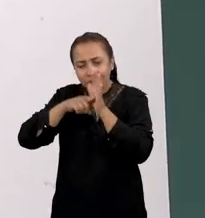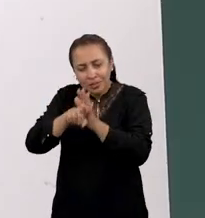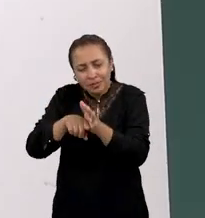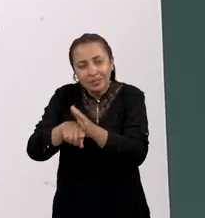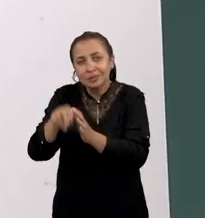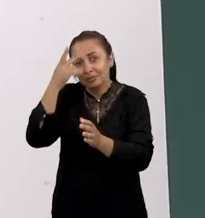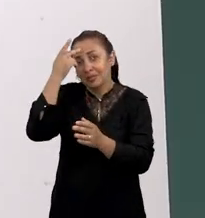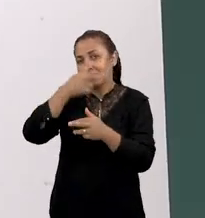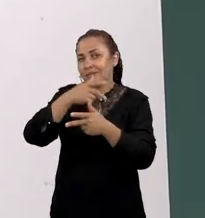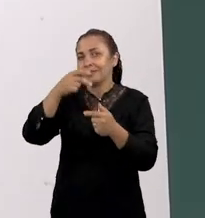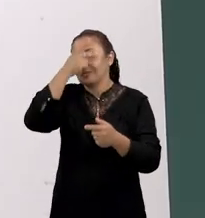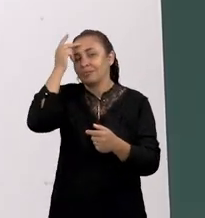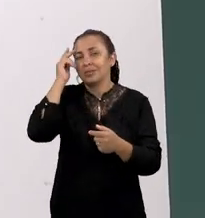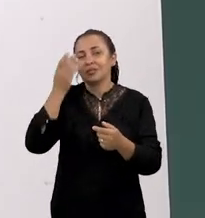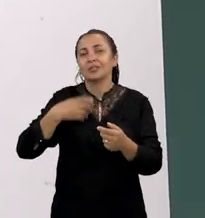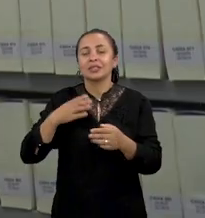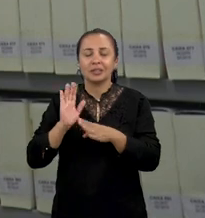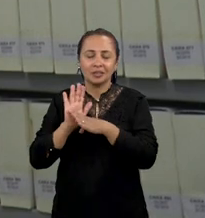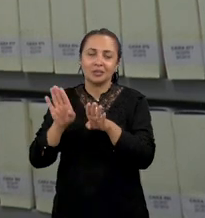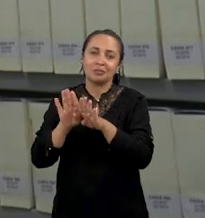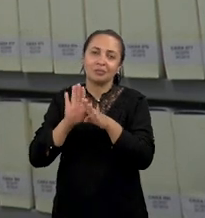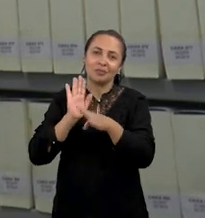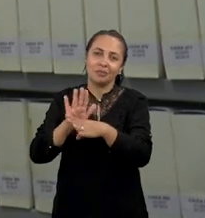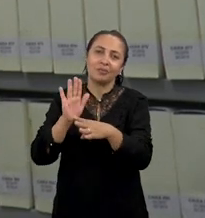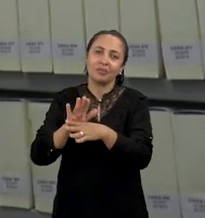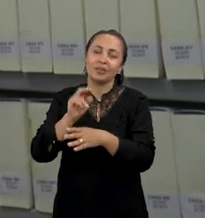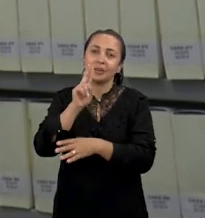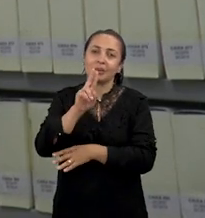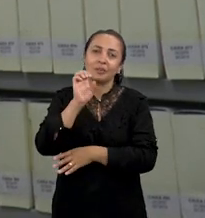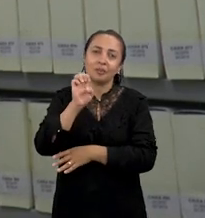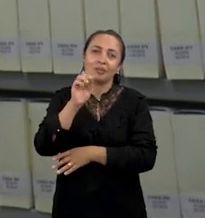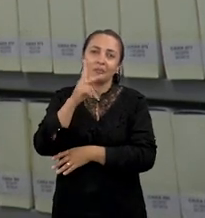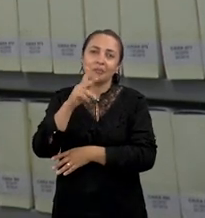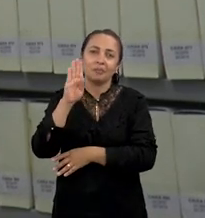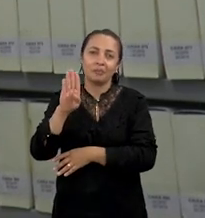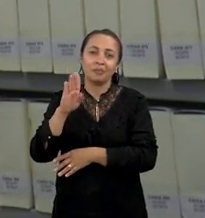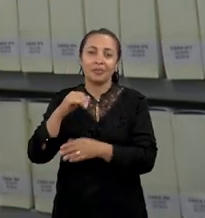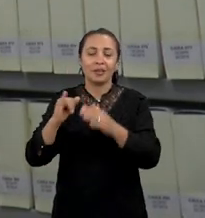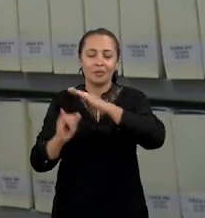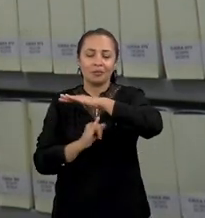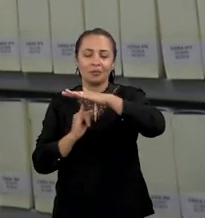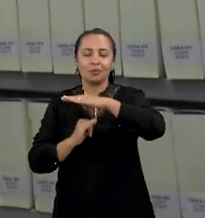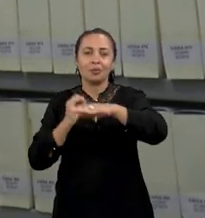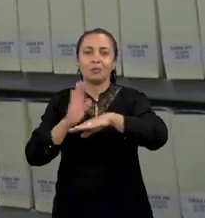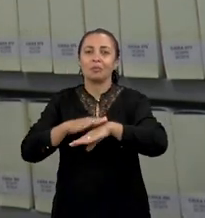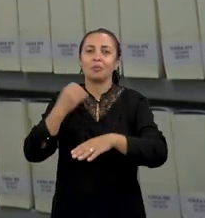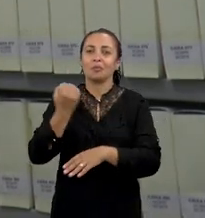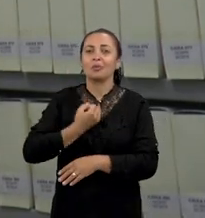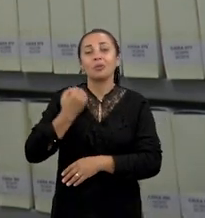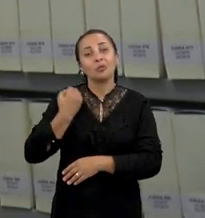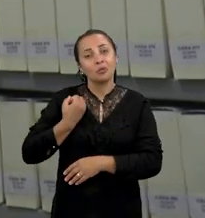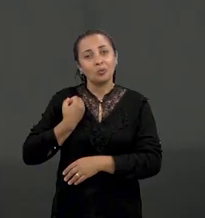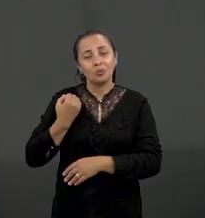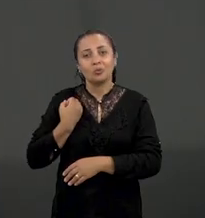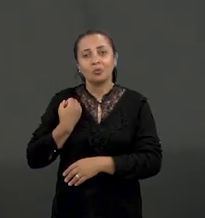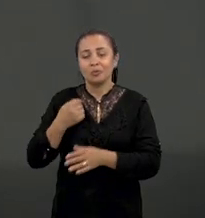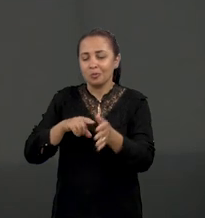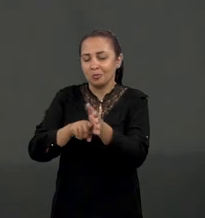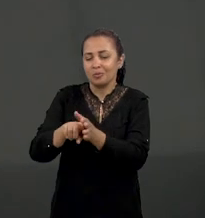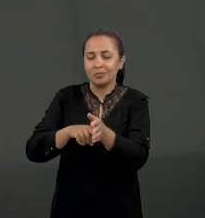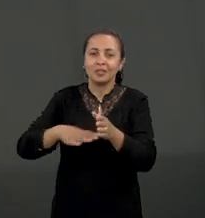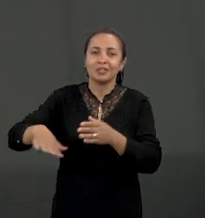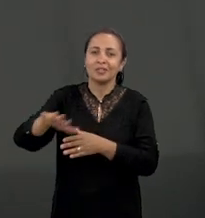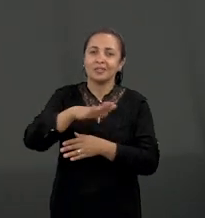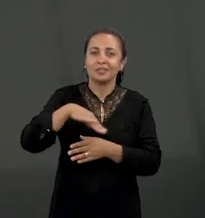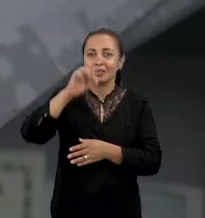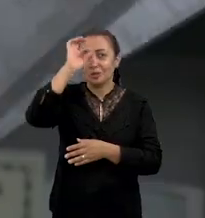pesquisa para vários estudiosos e também contribui para o fato da UEPB ser uma das instituições com o maior número de